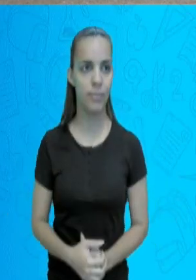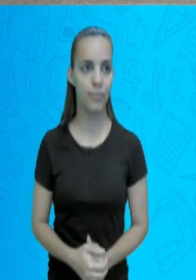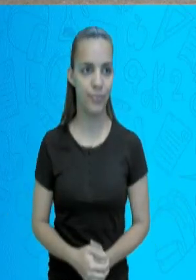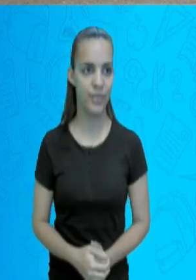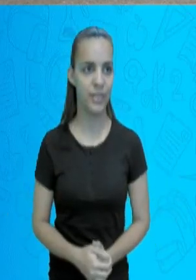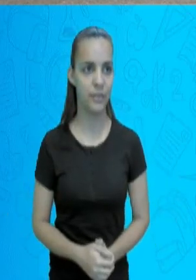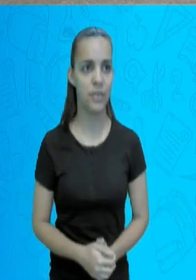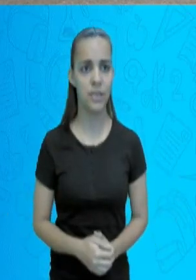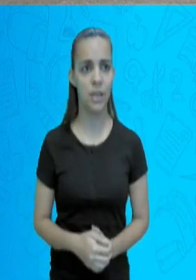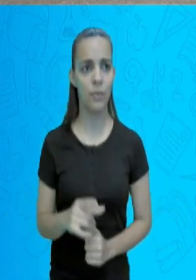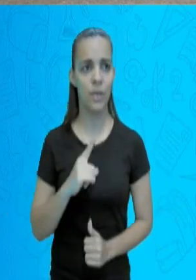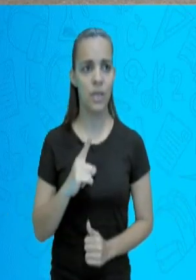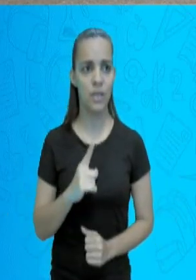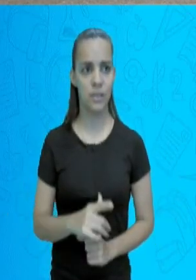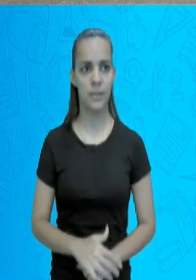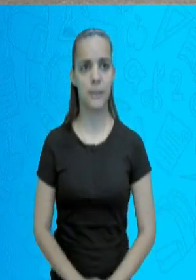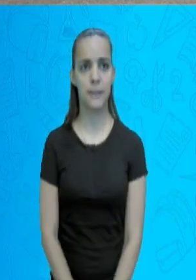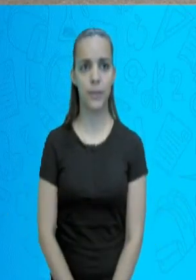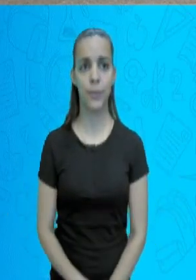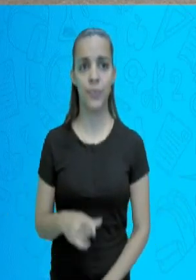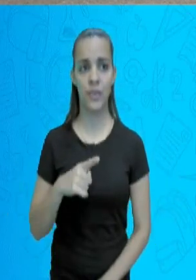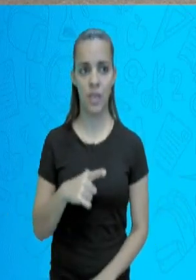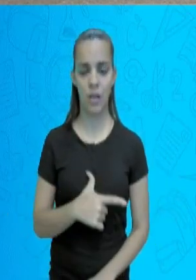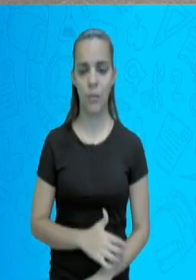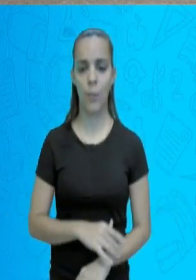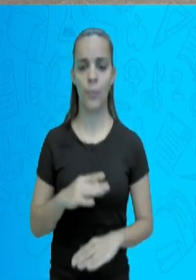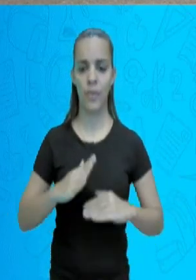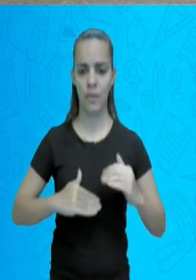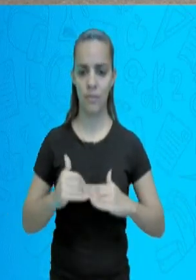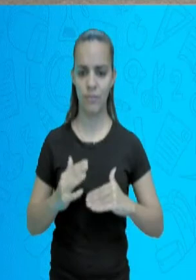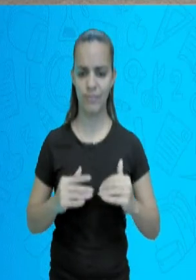econômica de cada país. Ok?